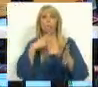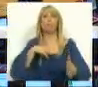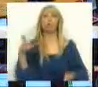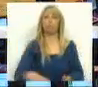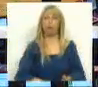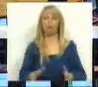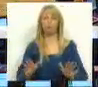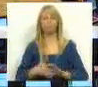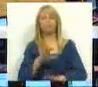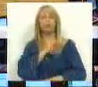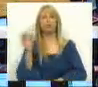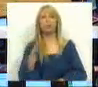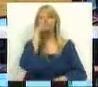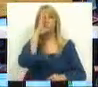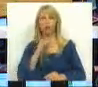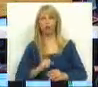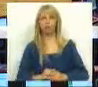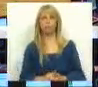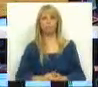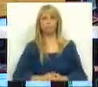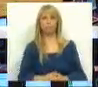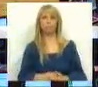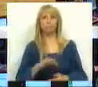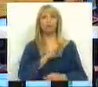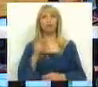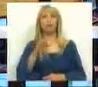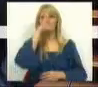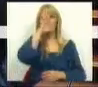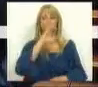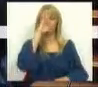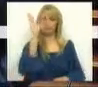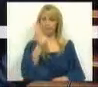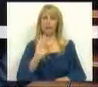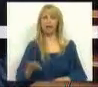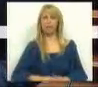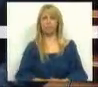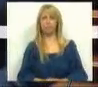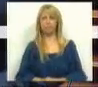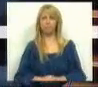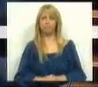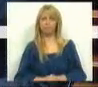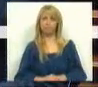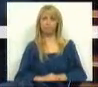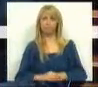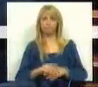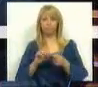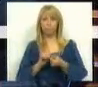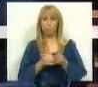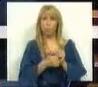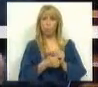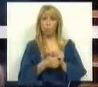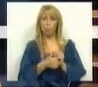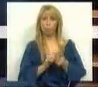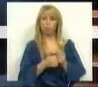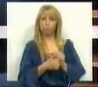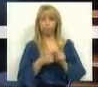sabe que a correção de um